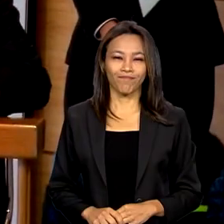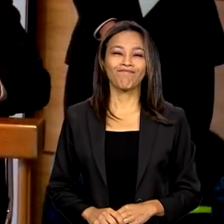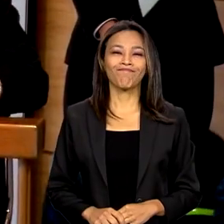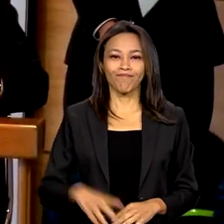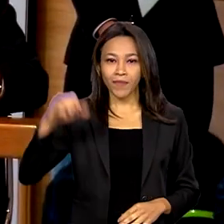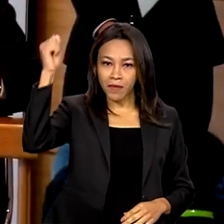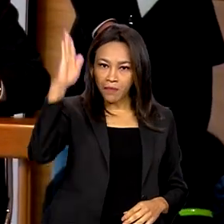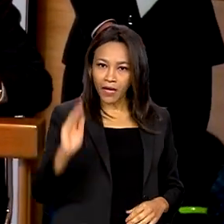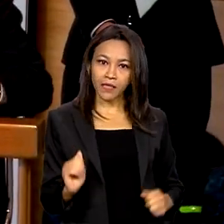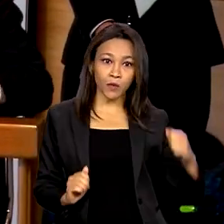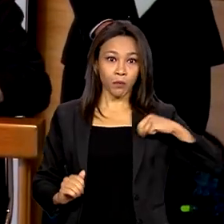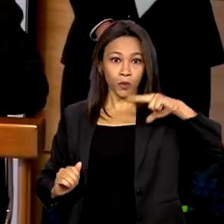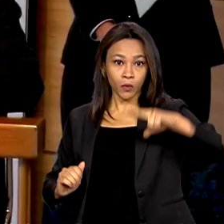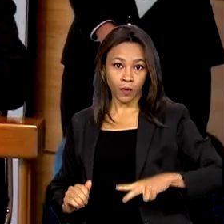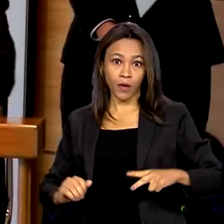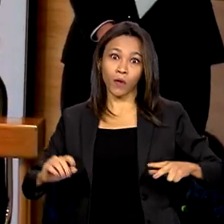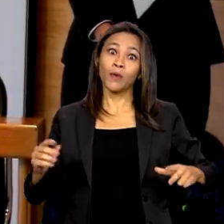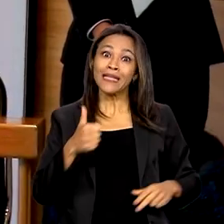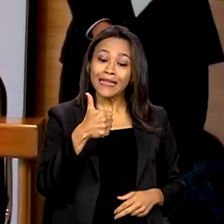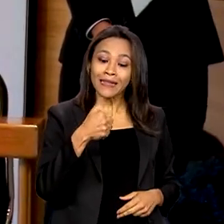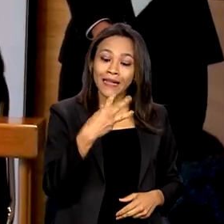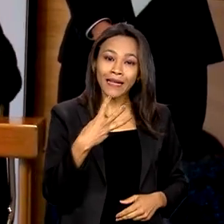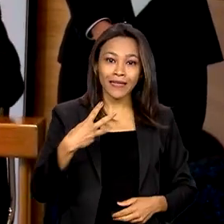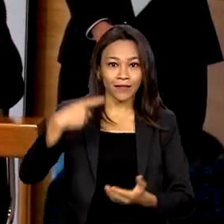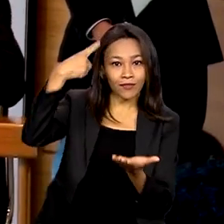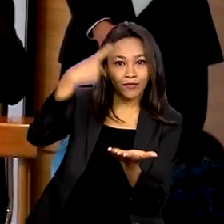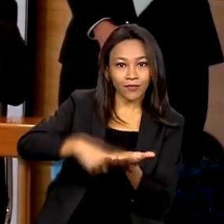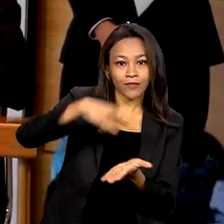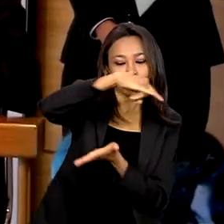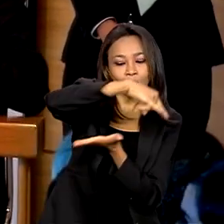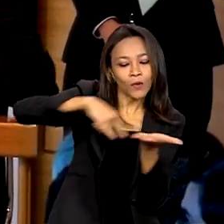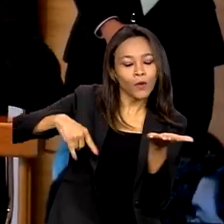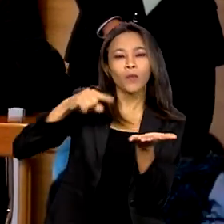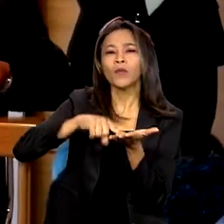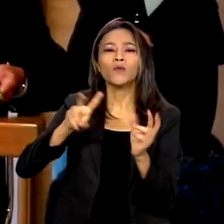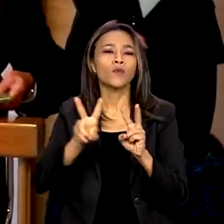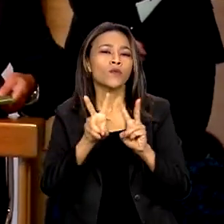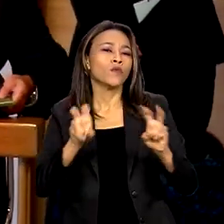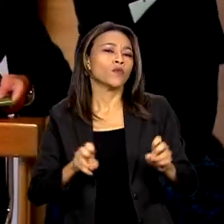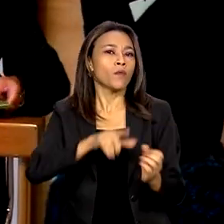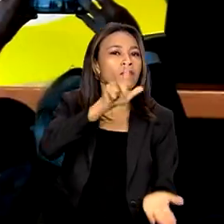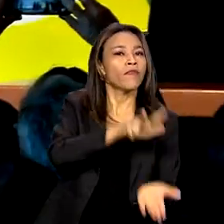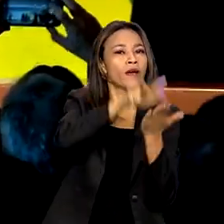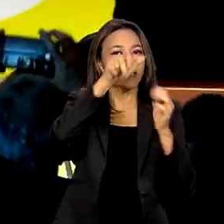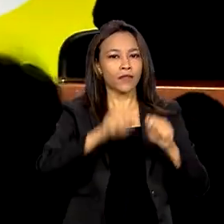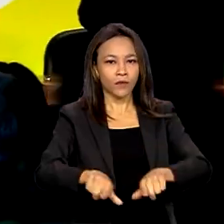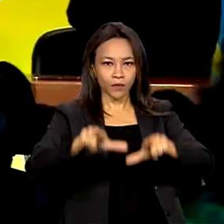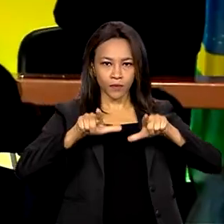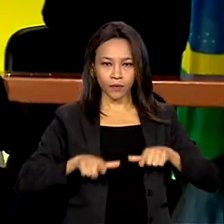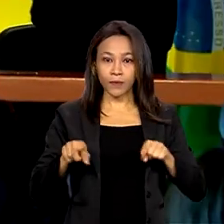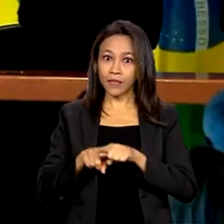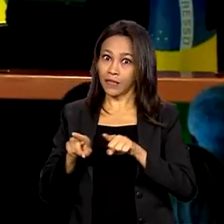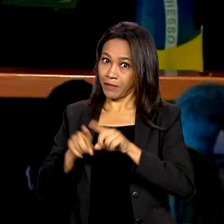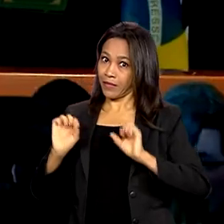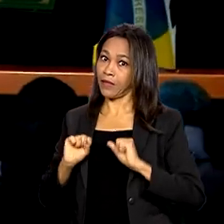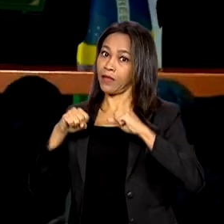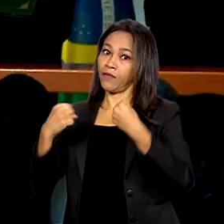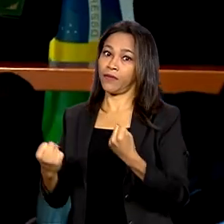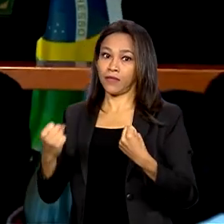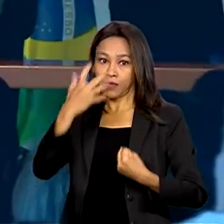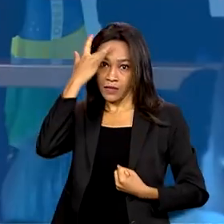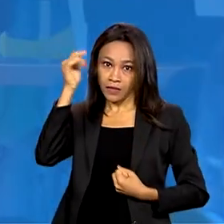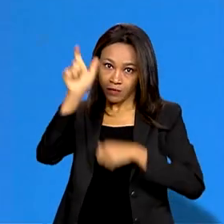Brasil e Portugal fecham 13 acordos, entre eles, validação de diplomas e defesa dos direitos das pessoas com